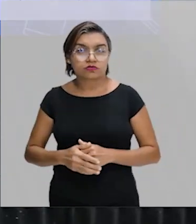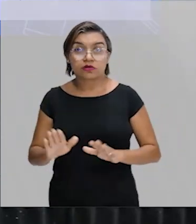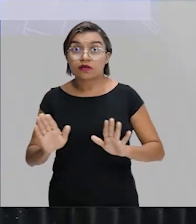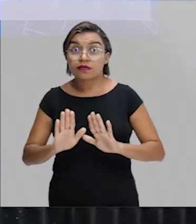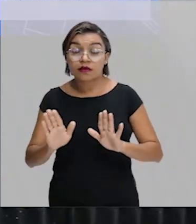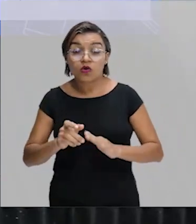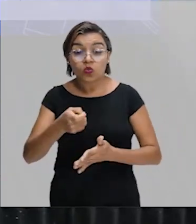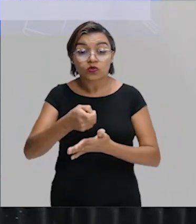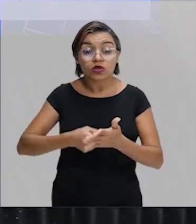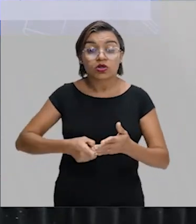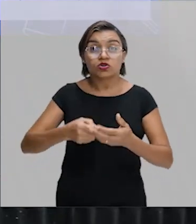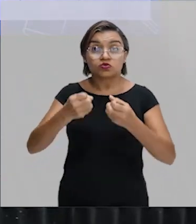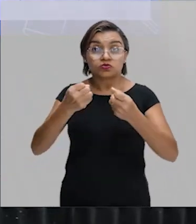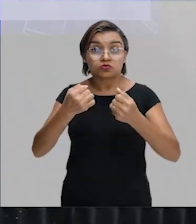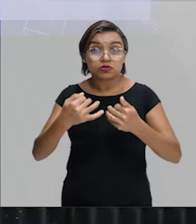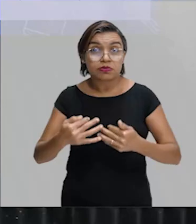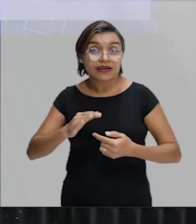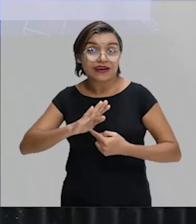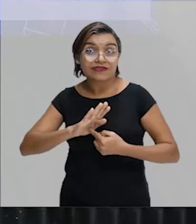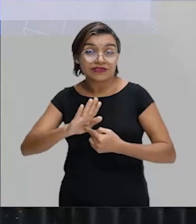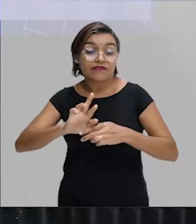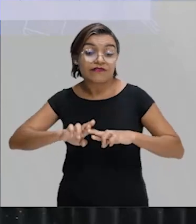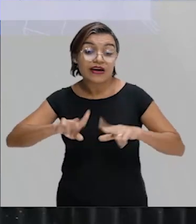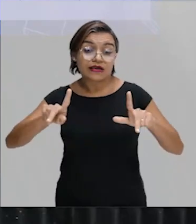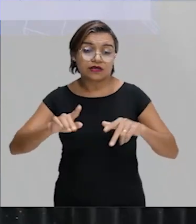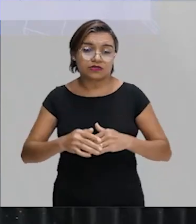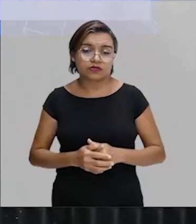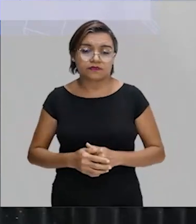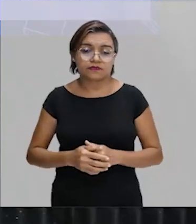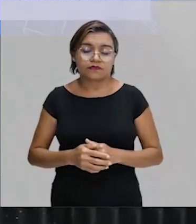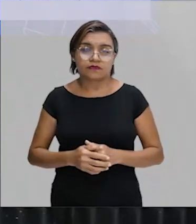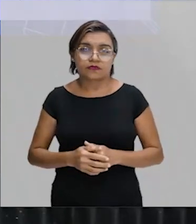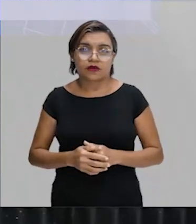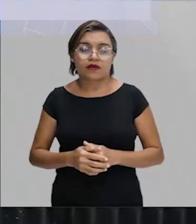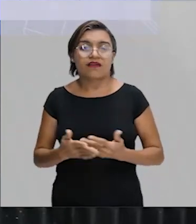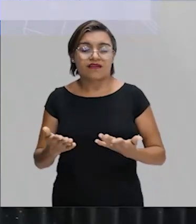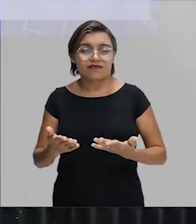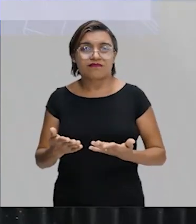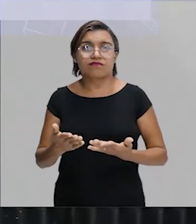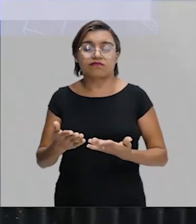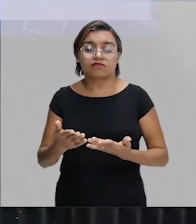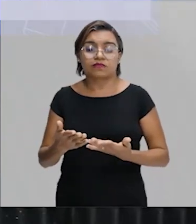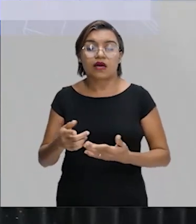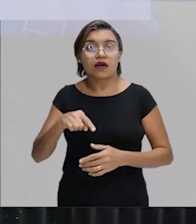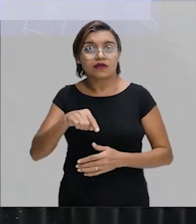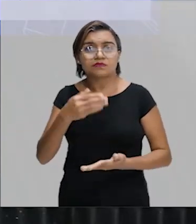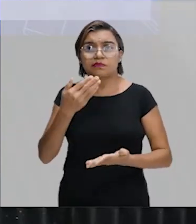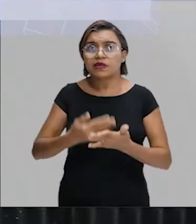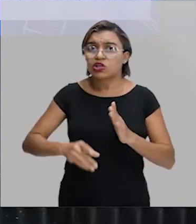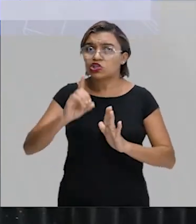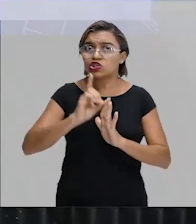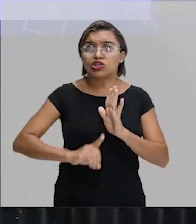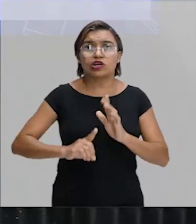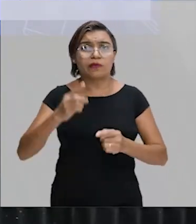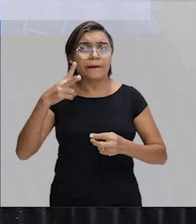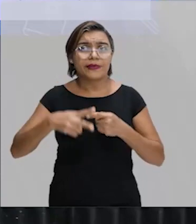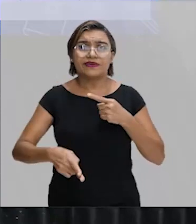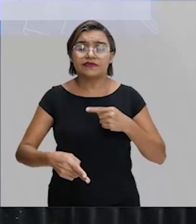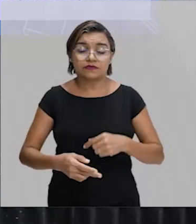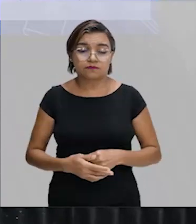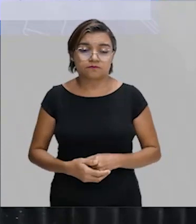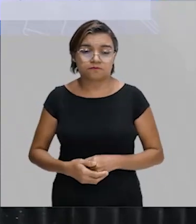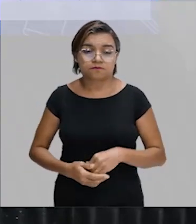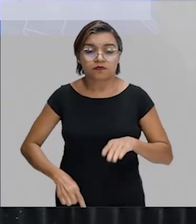galera. As condições de trabalho, principalmente para essas populações mais pobres, pioraram bastante, porque eles perderam seus direitos. Então, isso está errado.